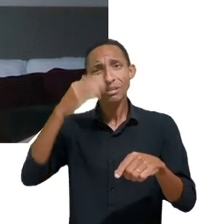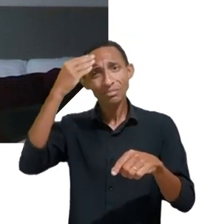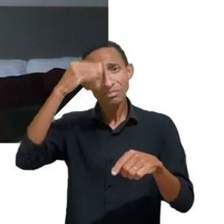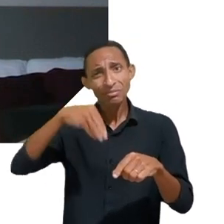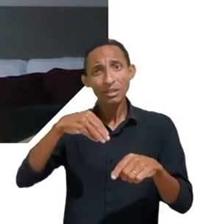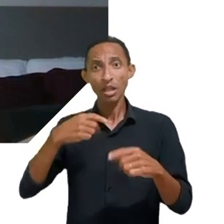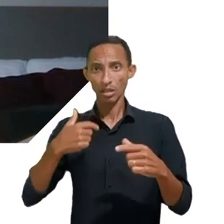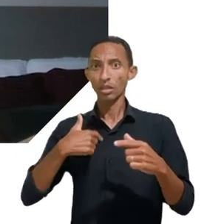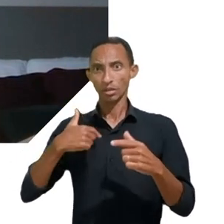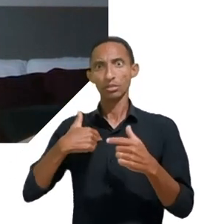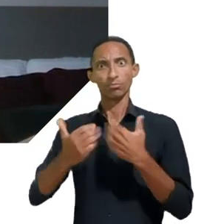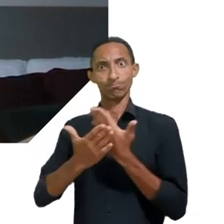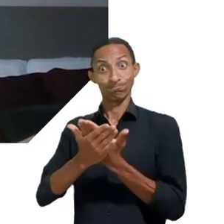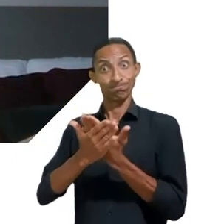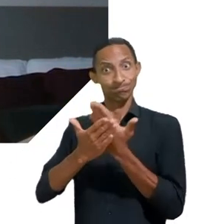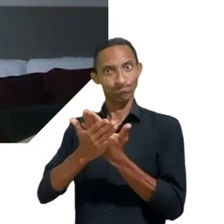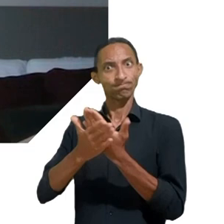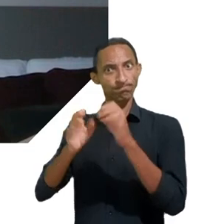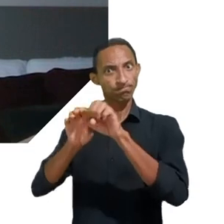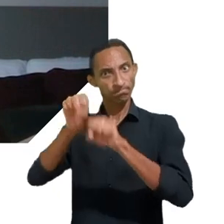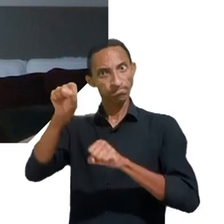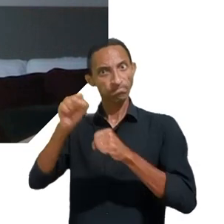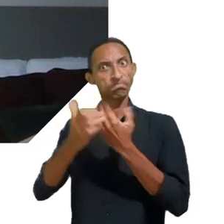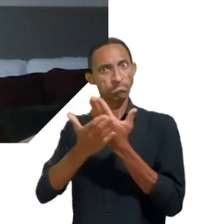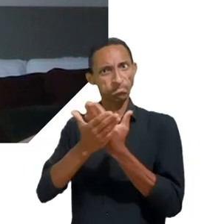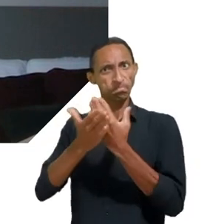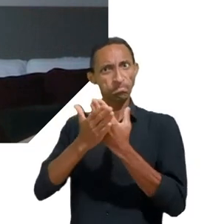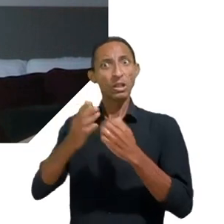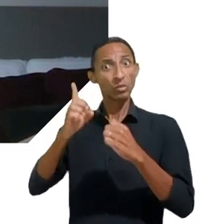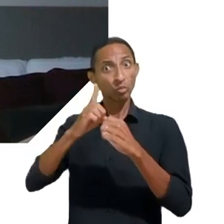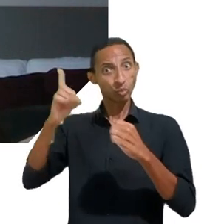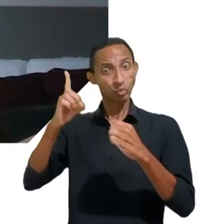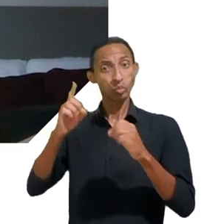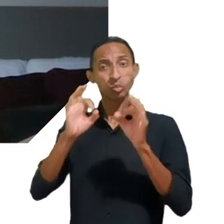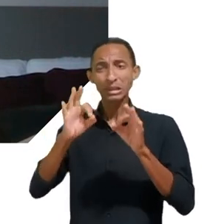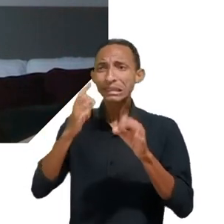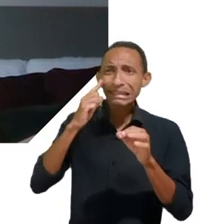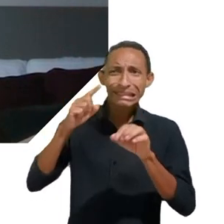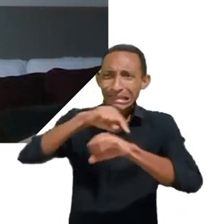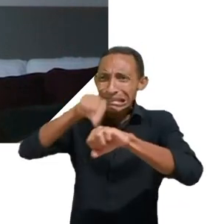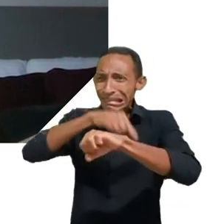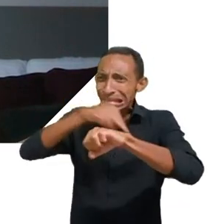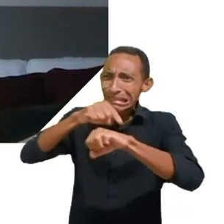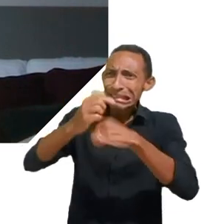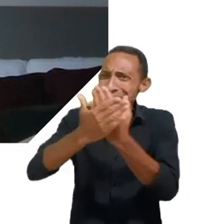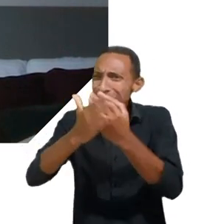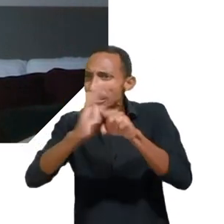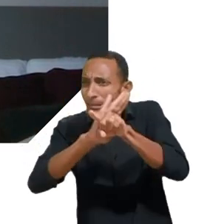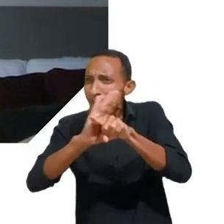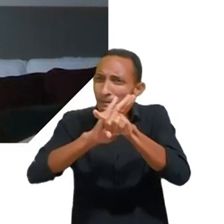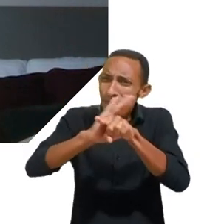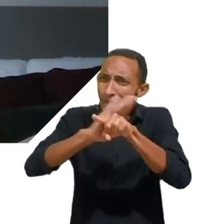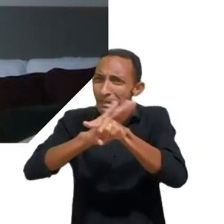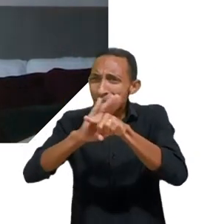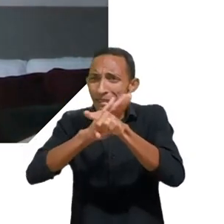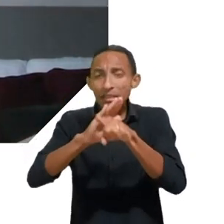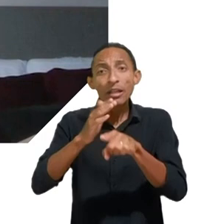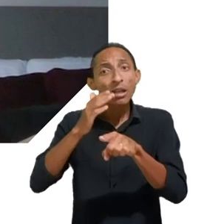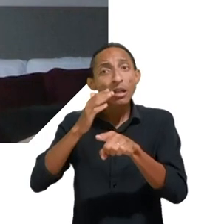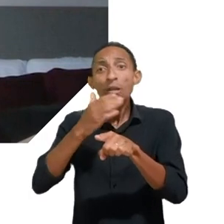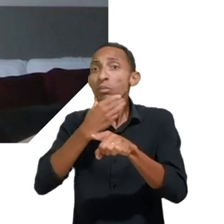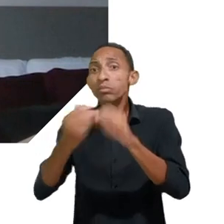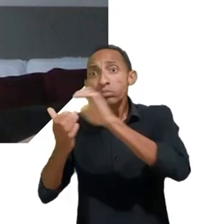sou uma pessoa que tem doutorado, e eu passei horas tentando fazer aquilo, dividi com o meu marido, sentei, quase que eu desisti,